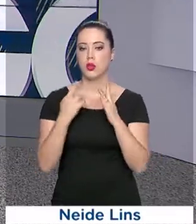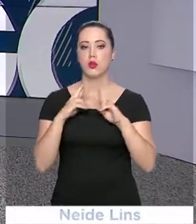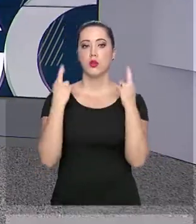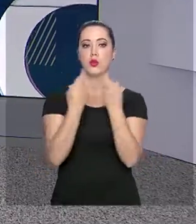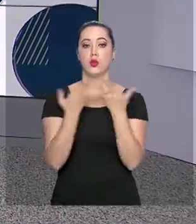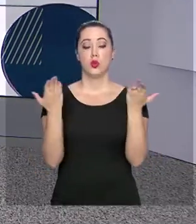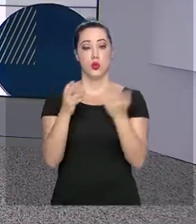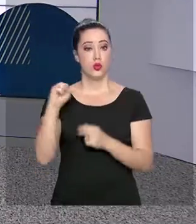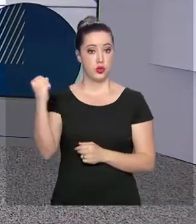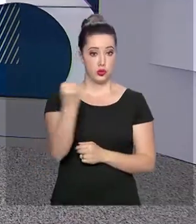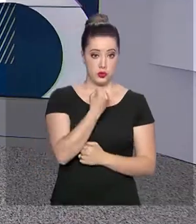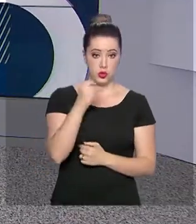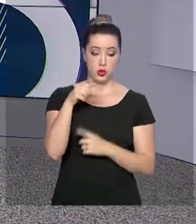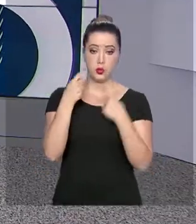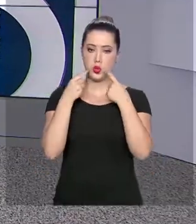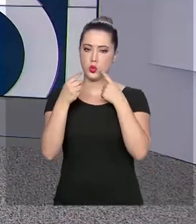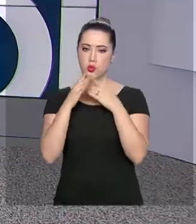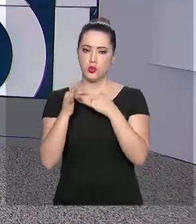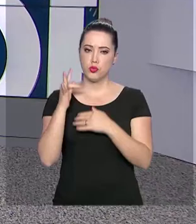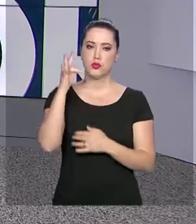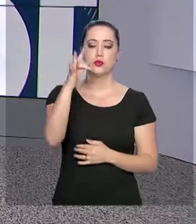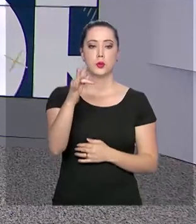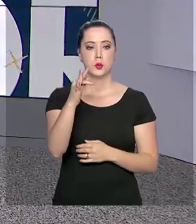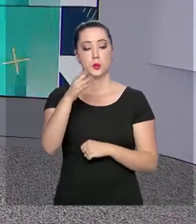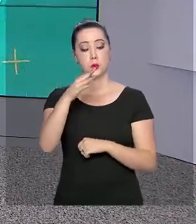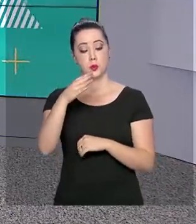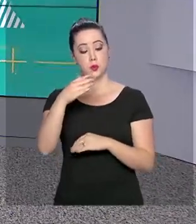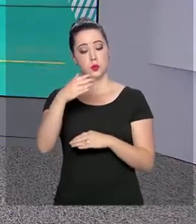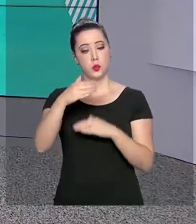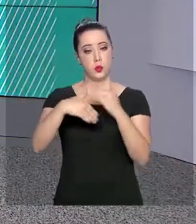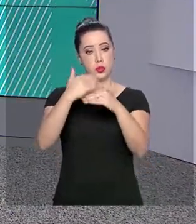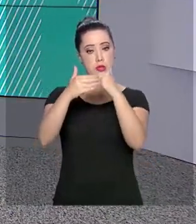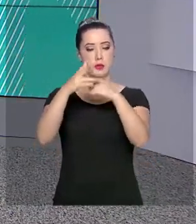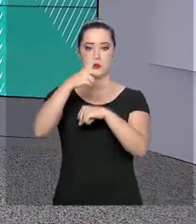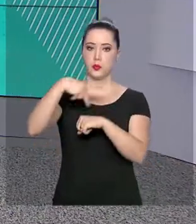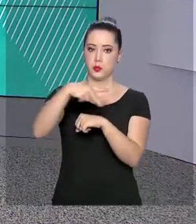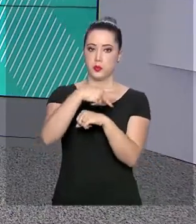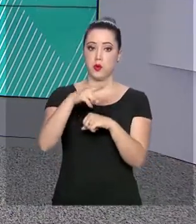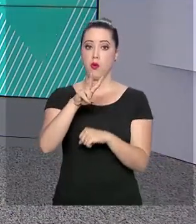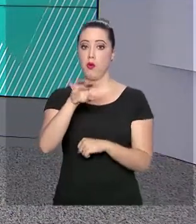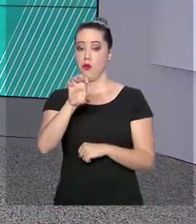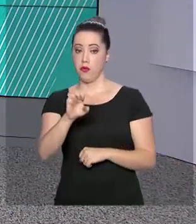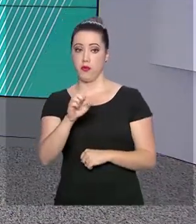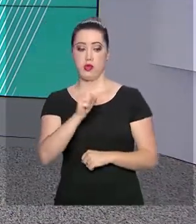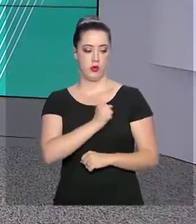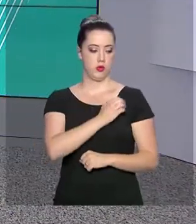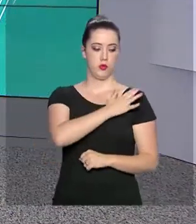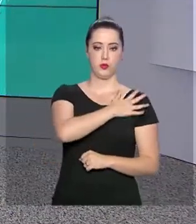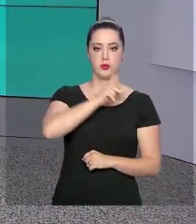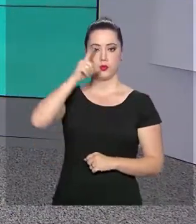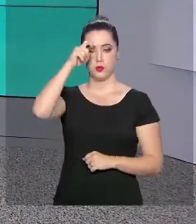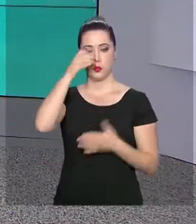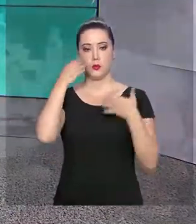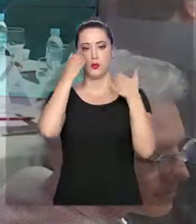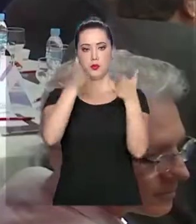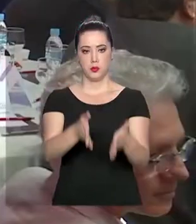Sergipe, para discutir os próximos passos para o crescimento do país. O vice-presidente Hamilton Mourão participou do encontro.